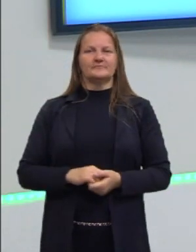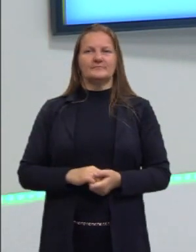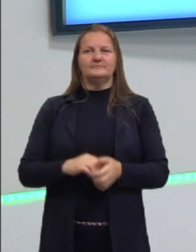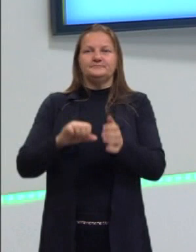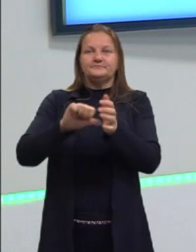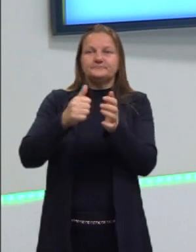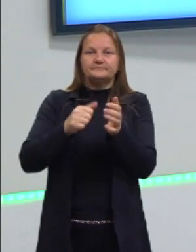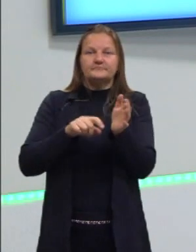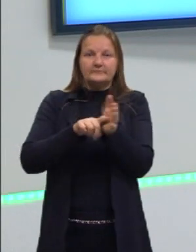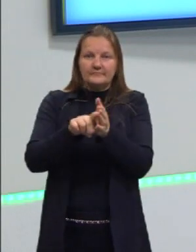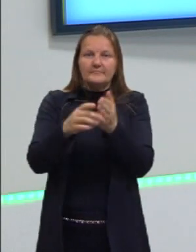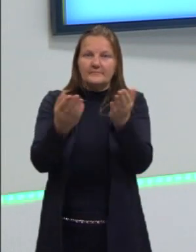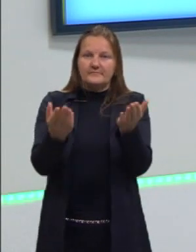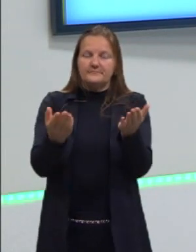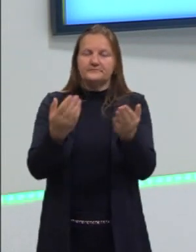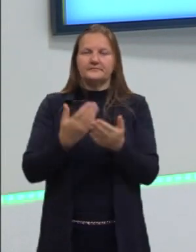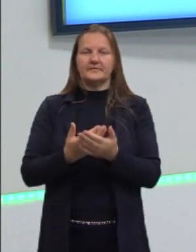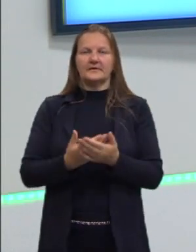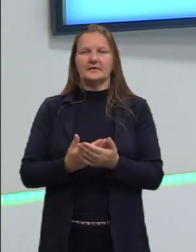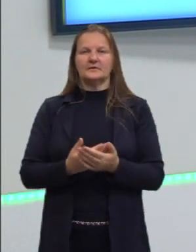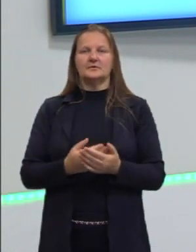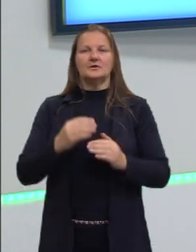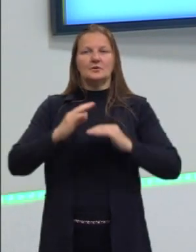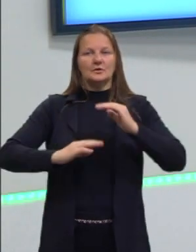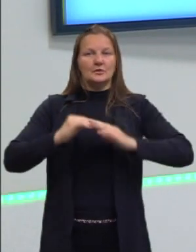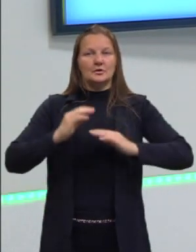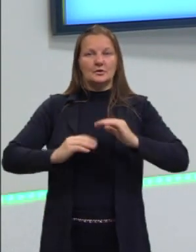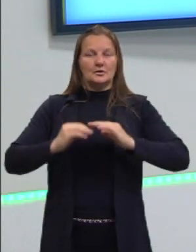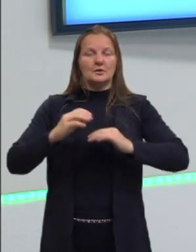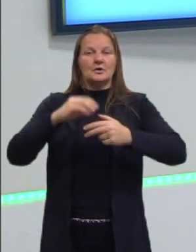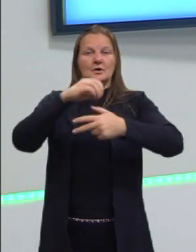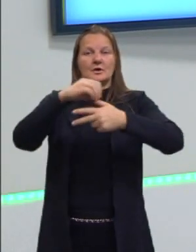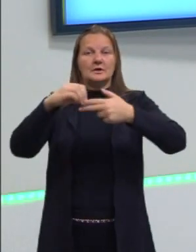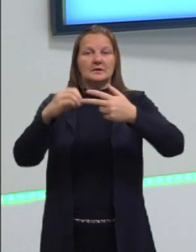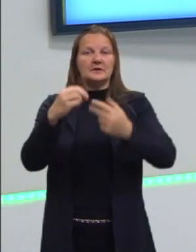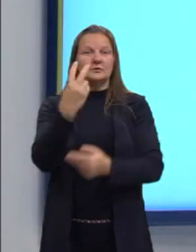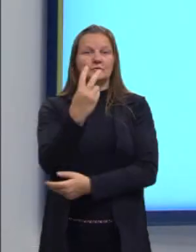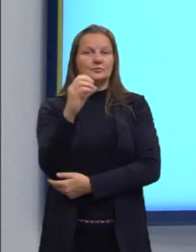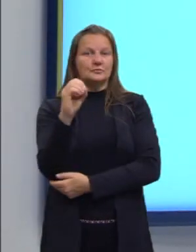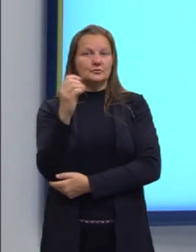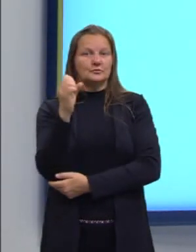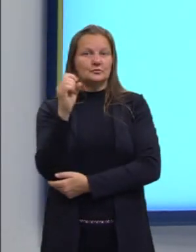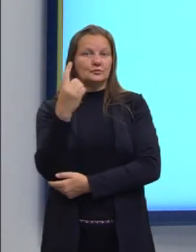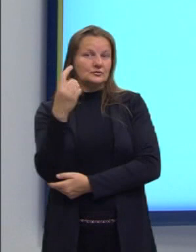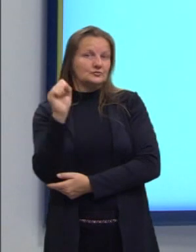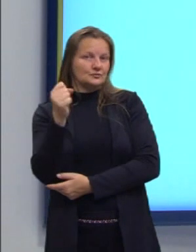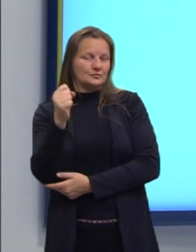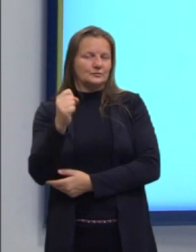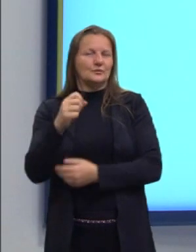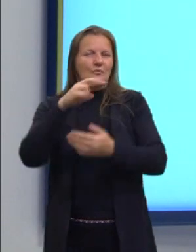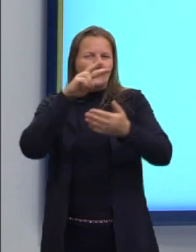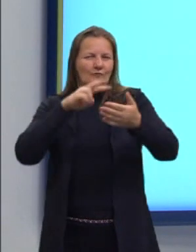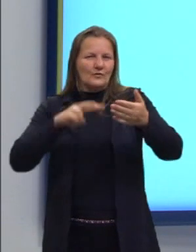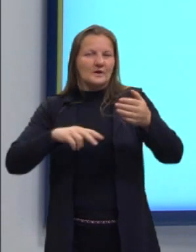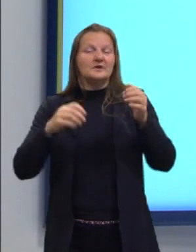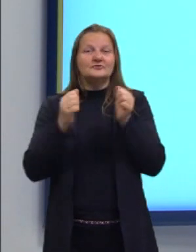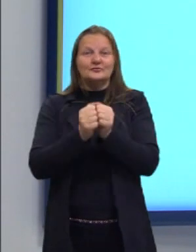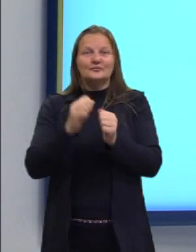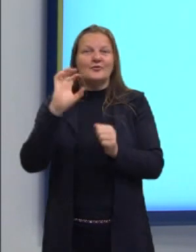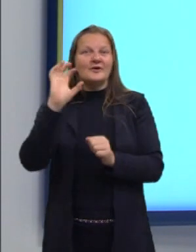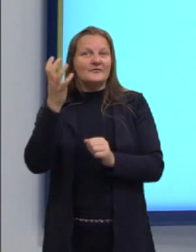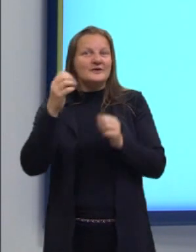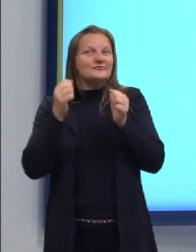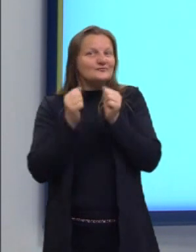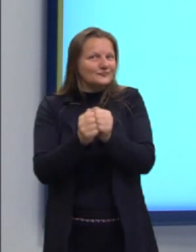primeira questão da aula de hoje, ela é uma questão do Enem de 2018. Então, eu vou lê-la com vocês e nós vamos resolver